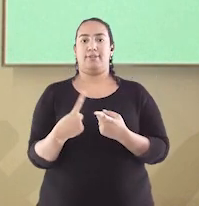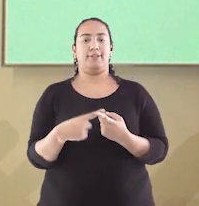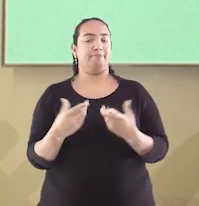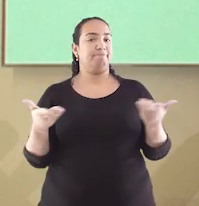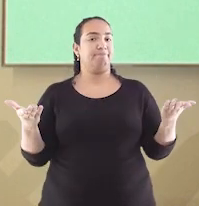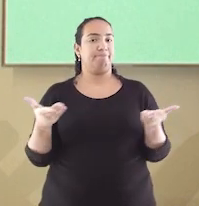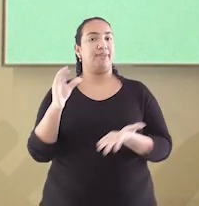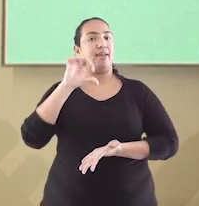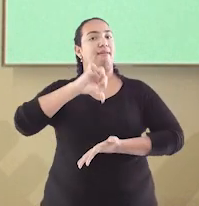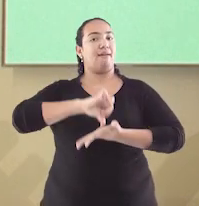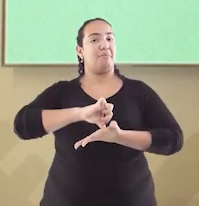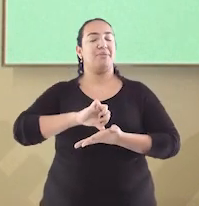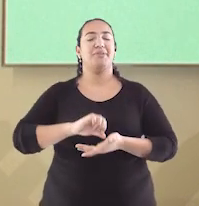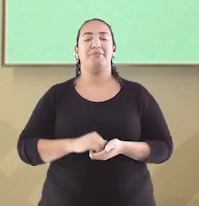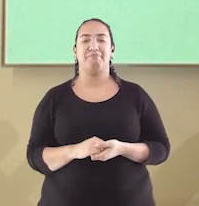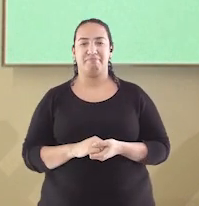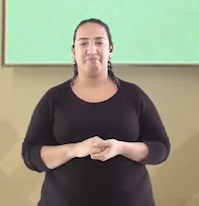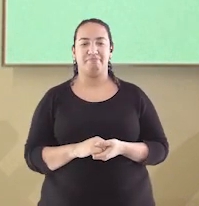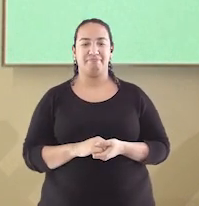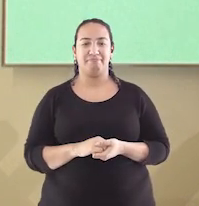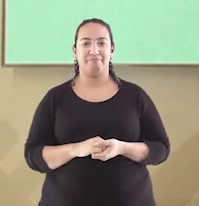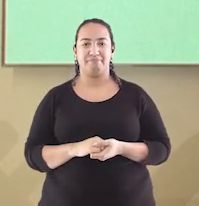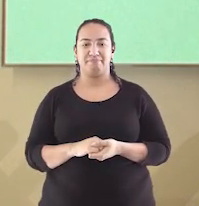de agora era a capital do império.